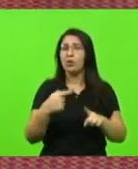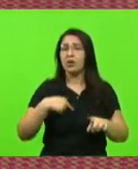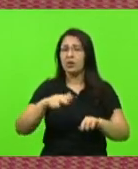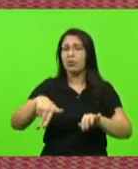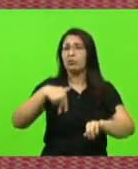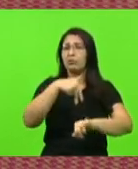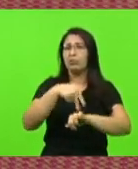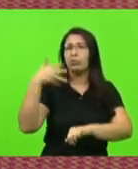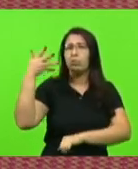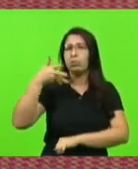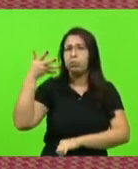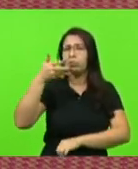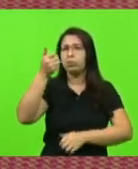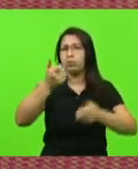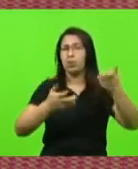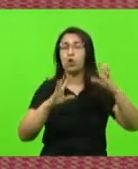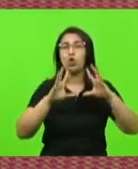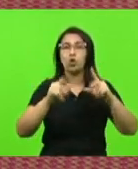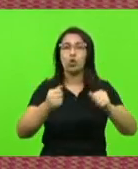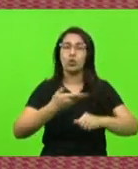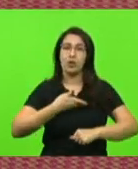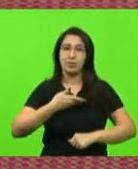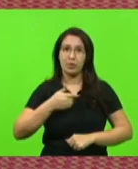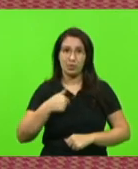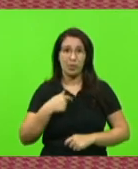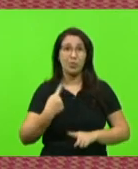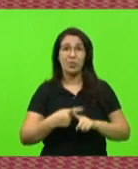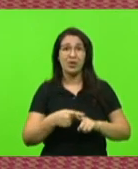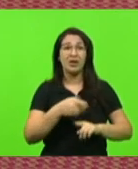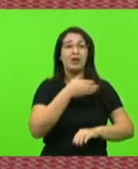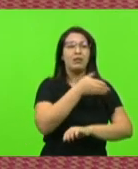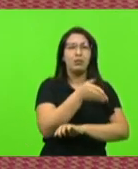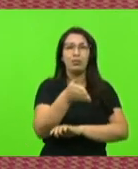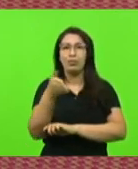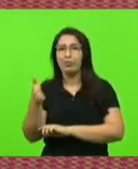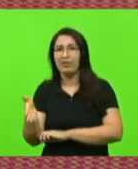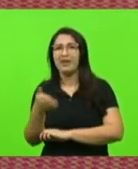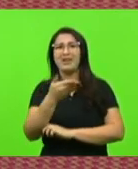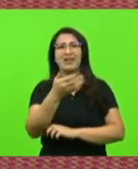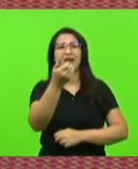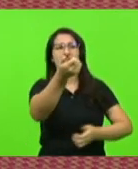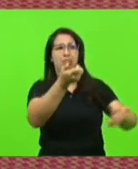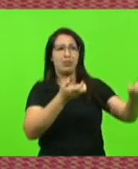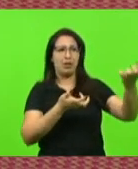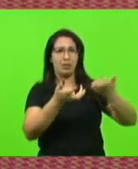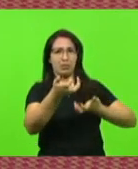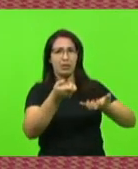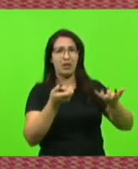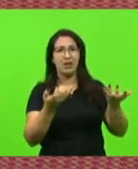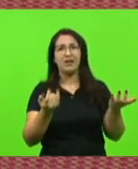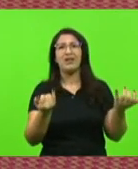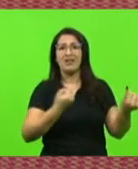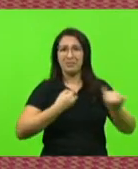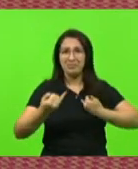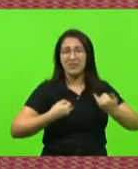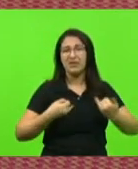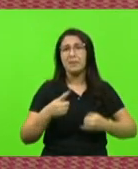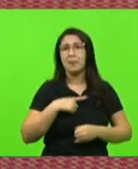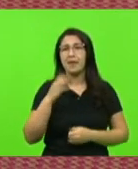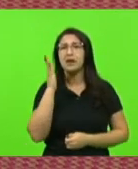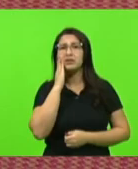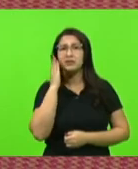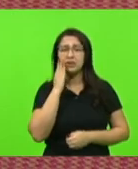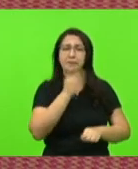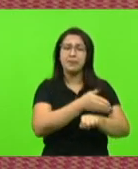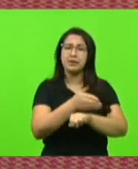fala isso? Não só eu, todos os meus colegas. Por que nós vamos lá, nós escutamos o cidadão lá na ponta, nós conversamos com o vereador, nós participamos de audiência pública